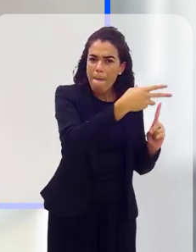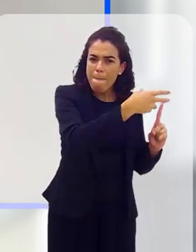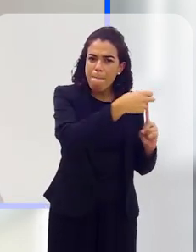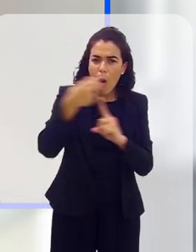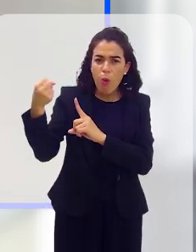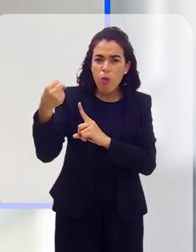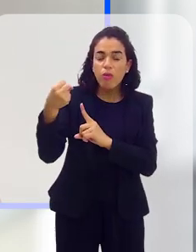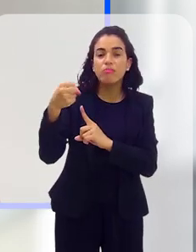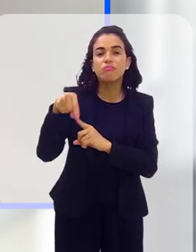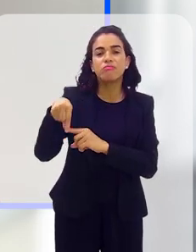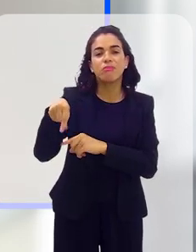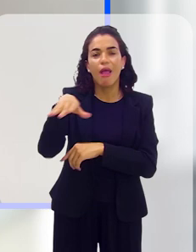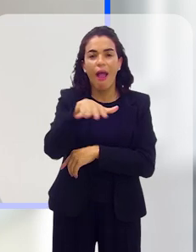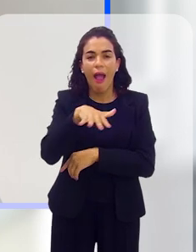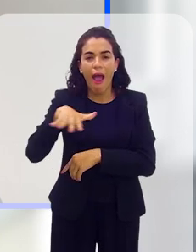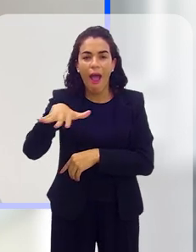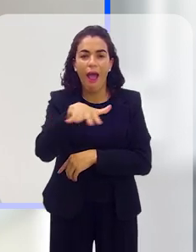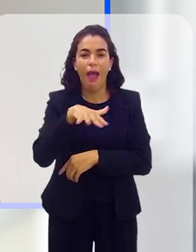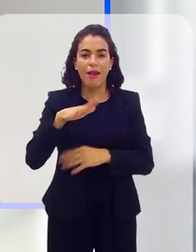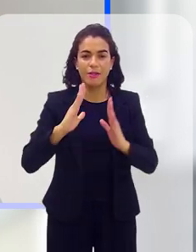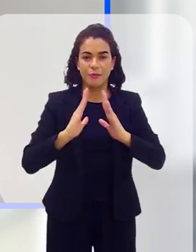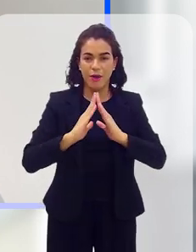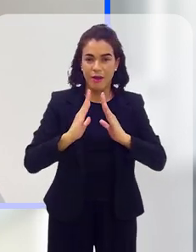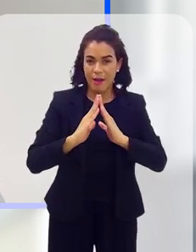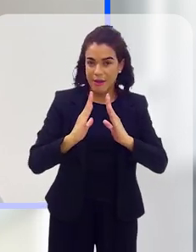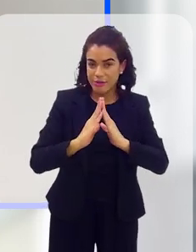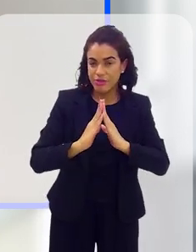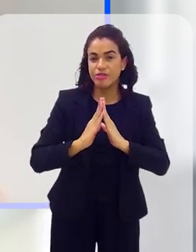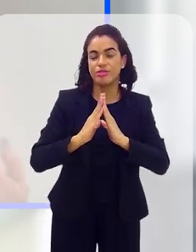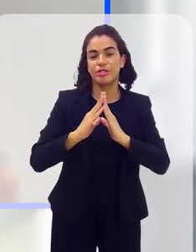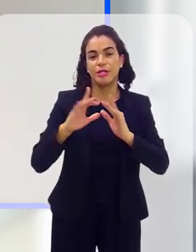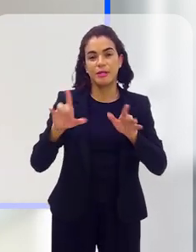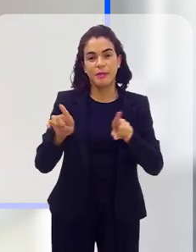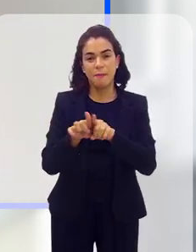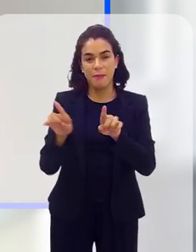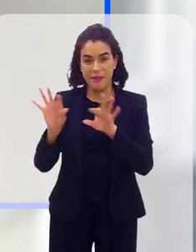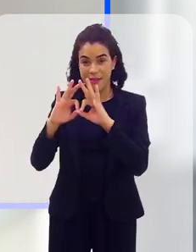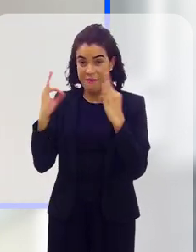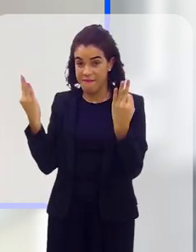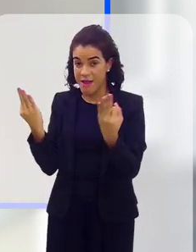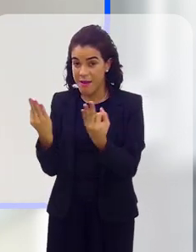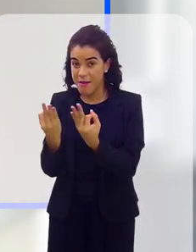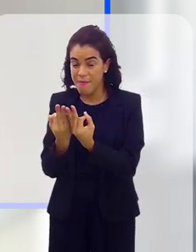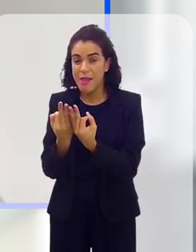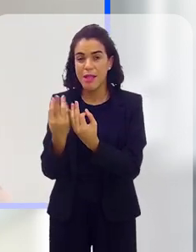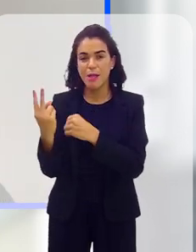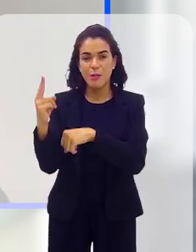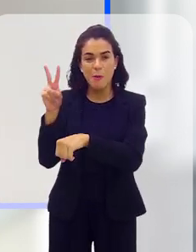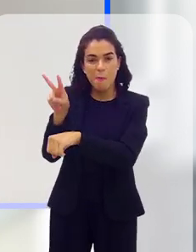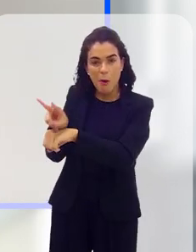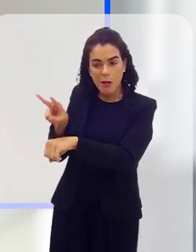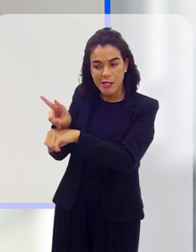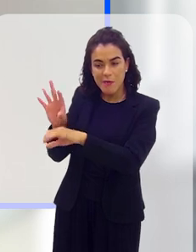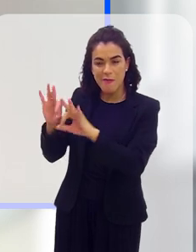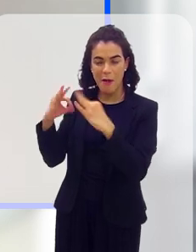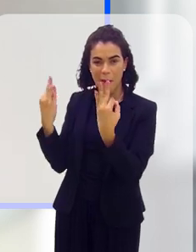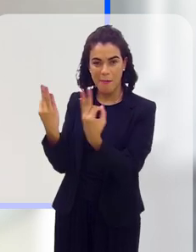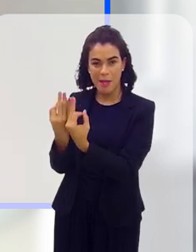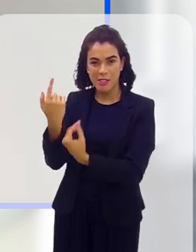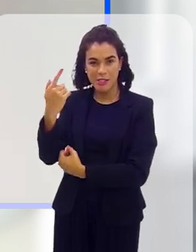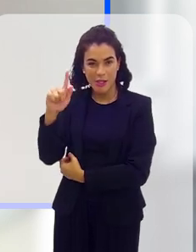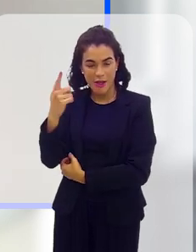do seu arrimo, dos seus laços de proteção,